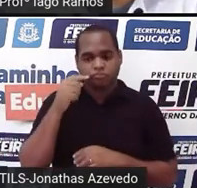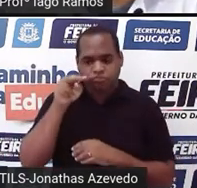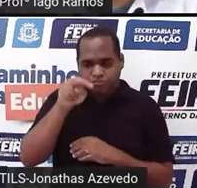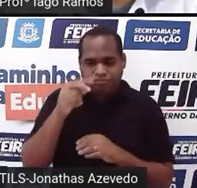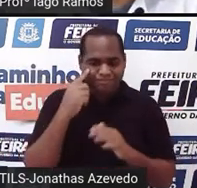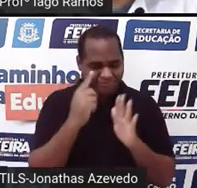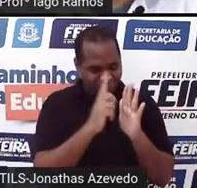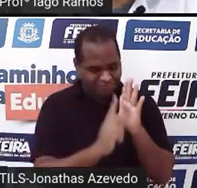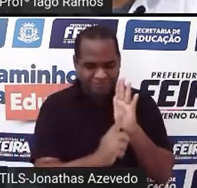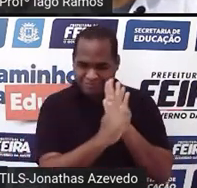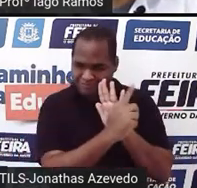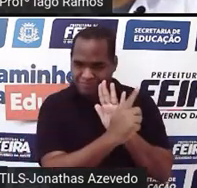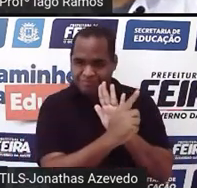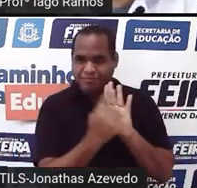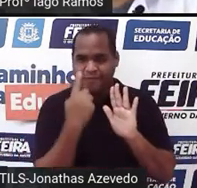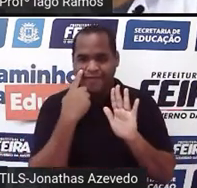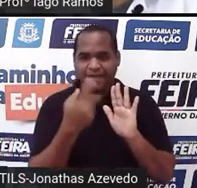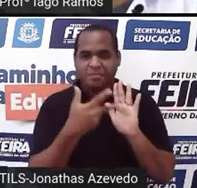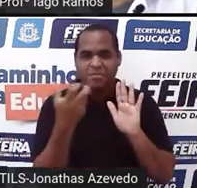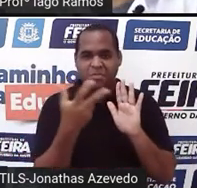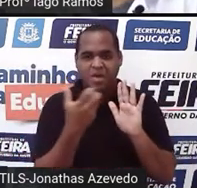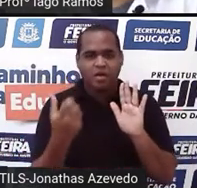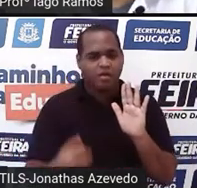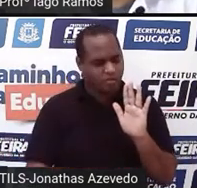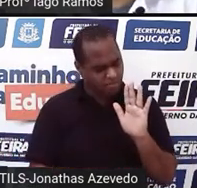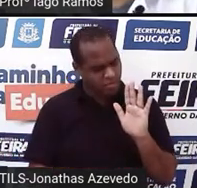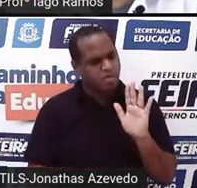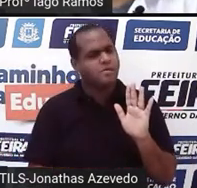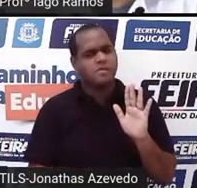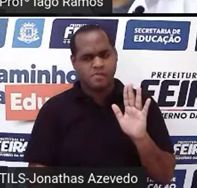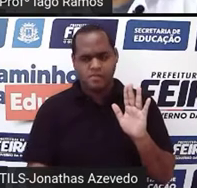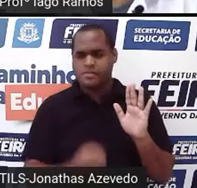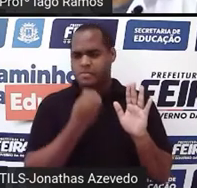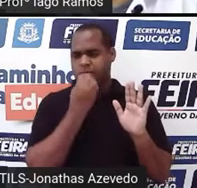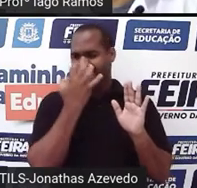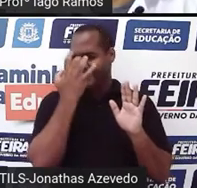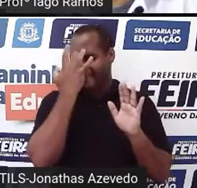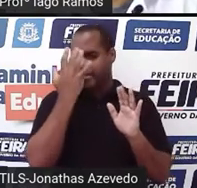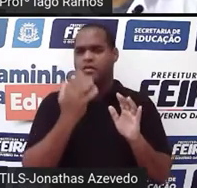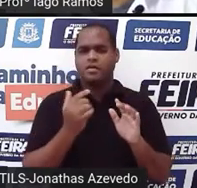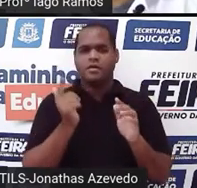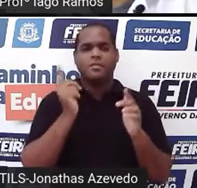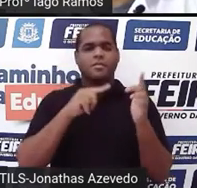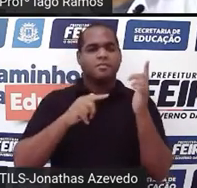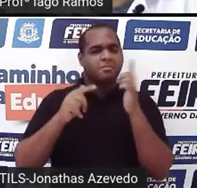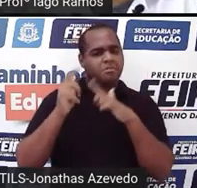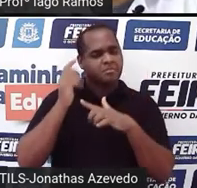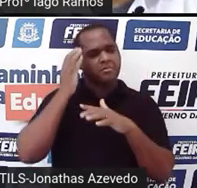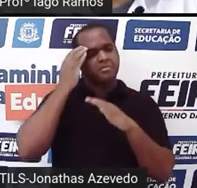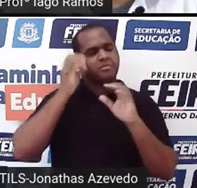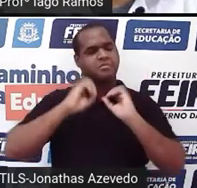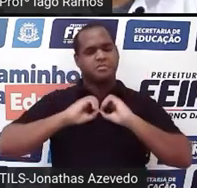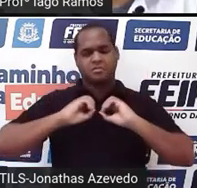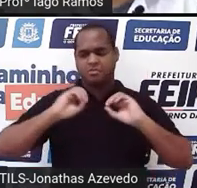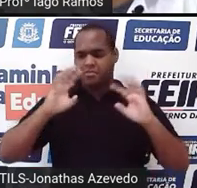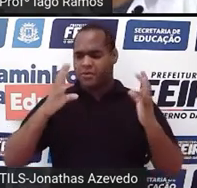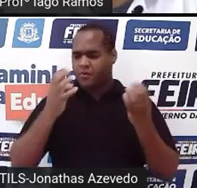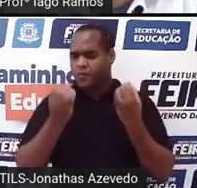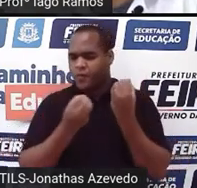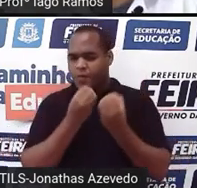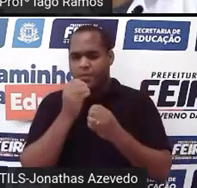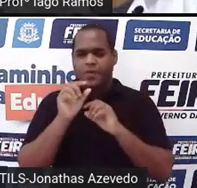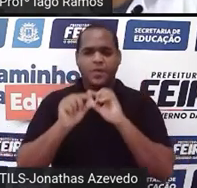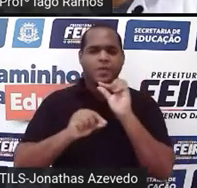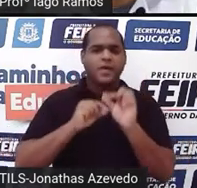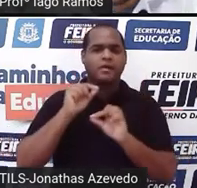o gráfico, né? E ali, de uma maneira bem fácil, a gente já consegue entender qual é a situação que está nos